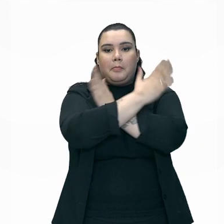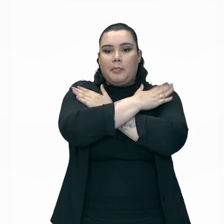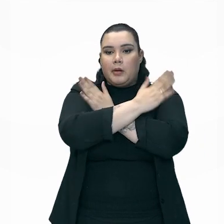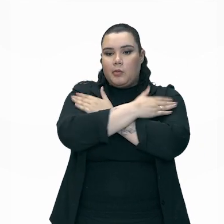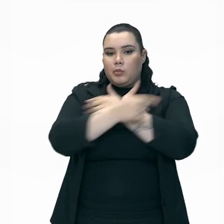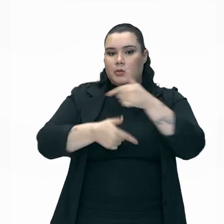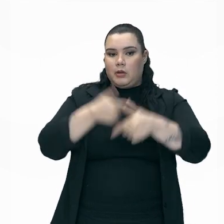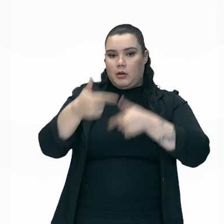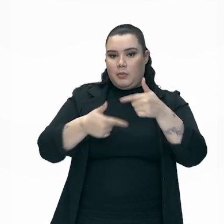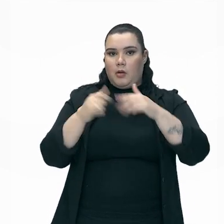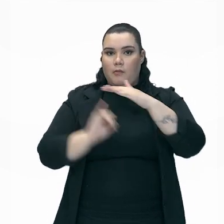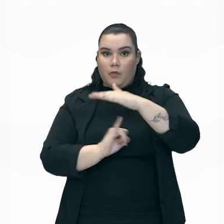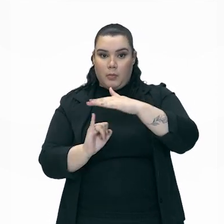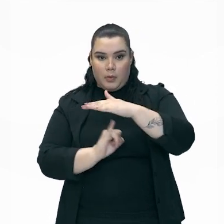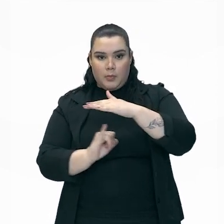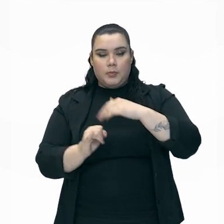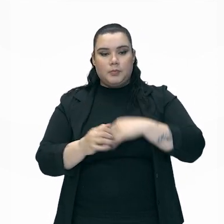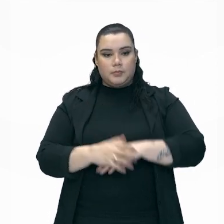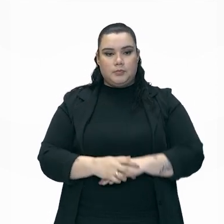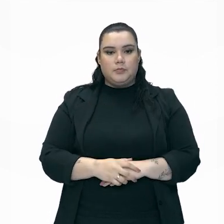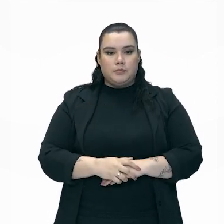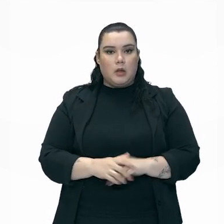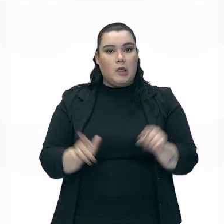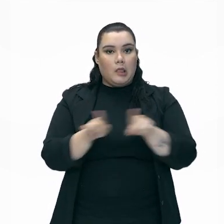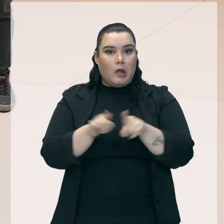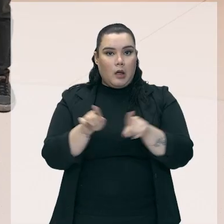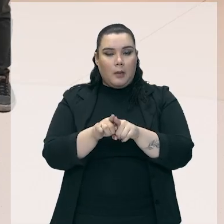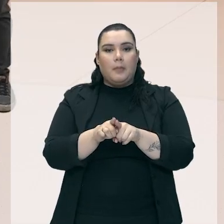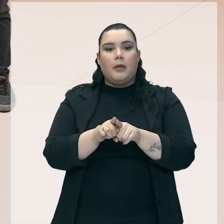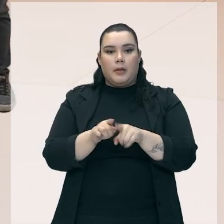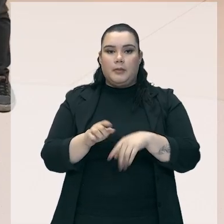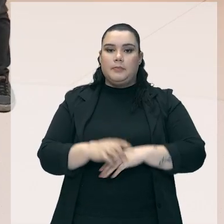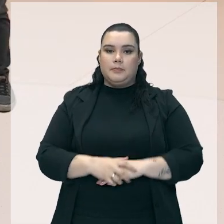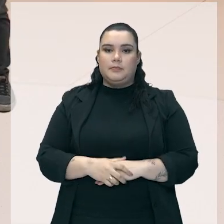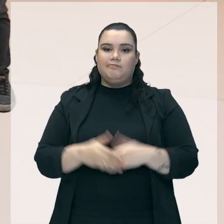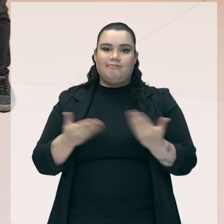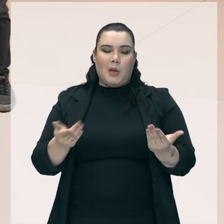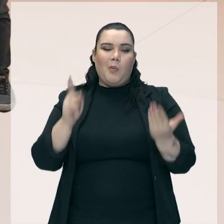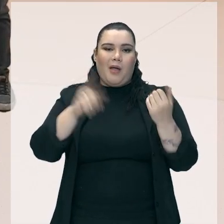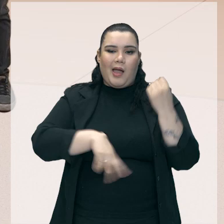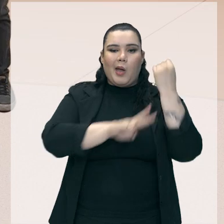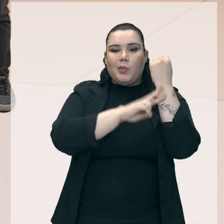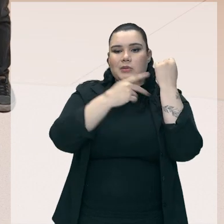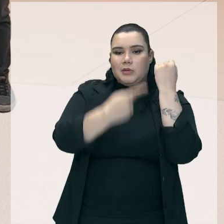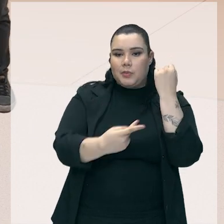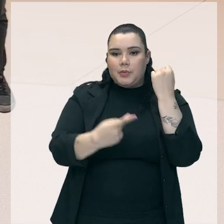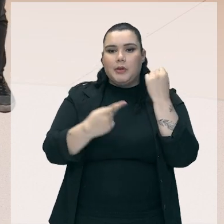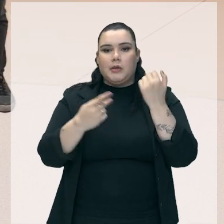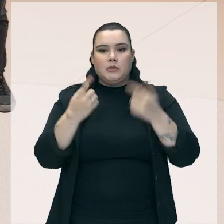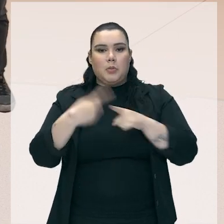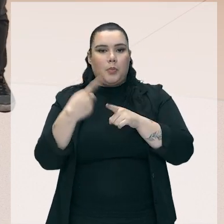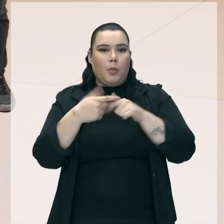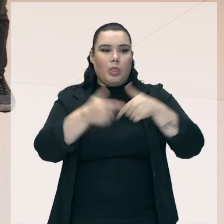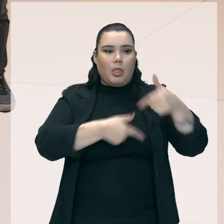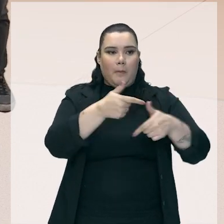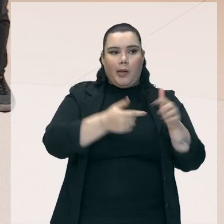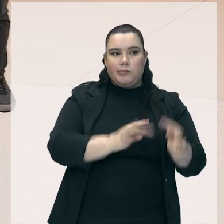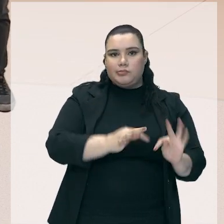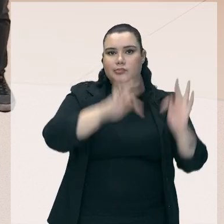trabalho informal. Essa, infelizmente, é uma grande consequência do trabalho mecanizado,